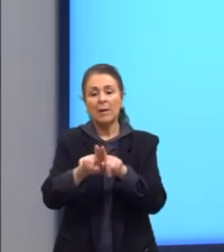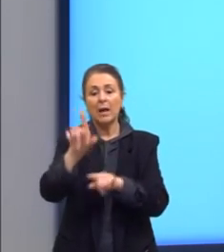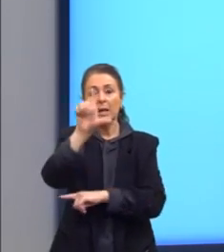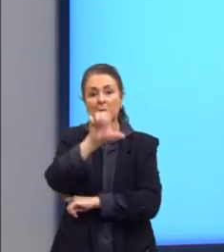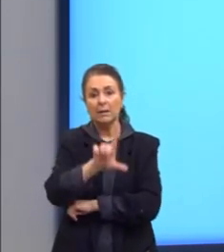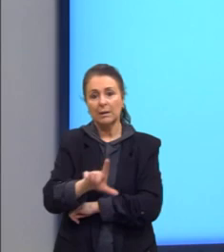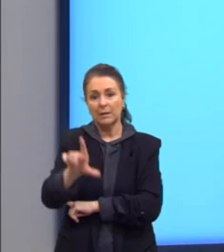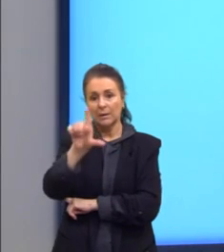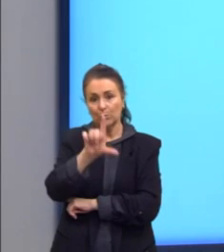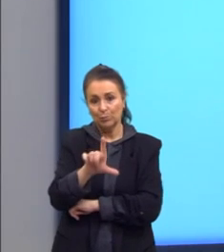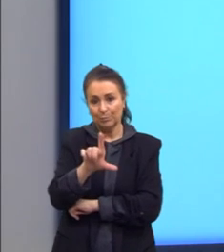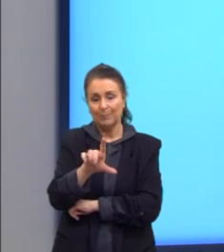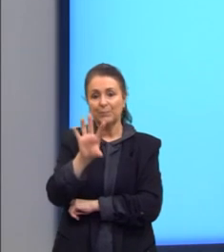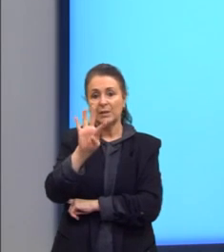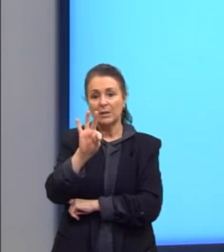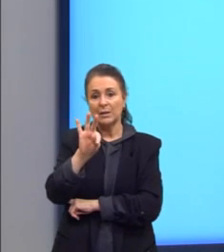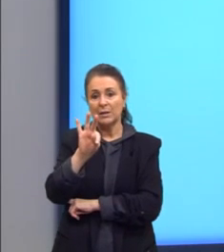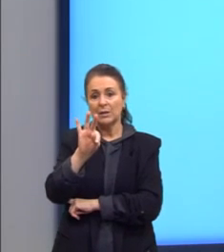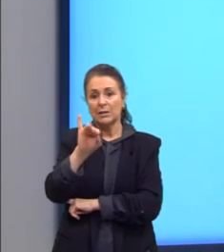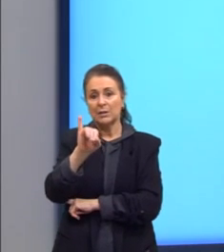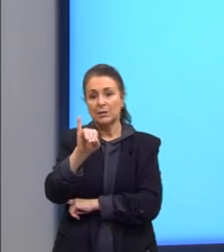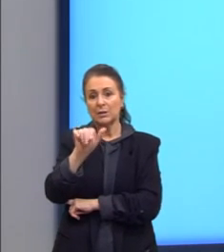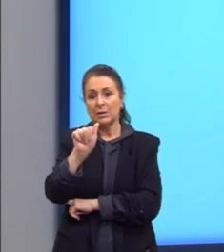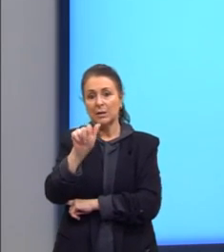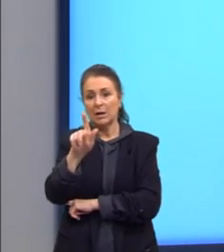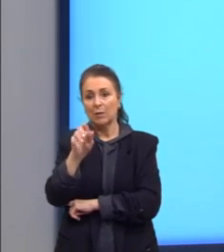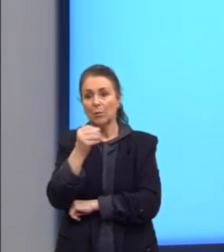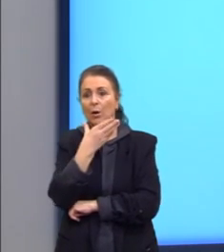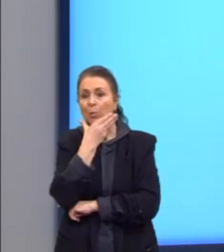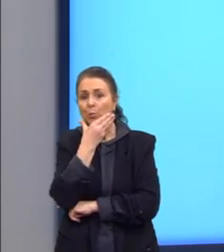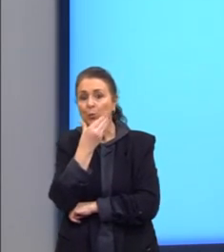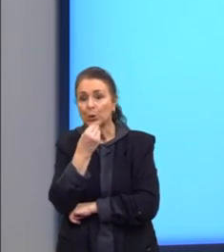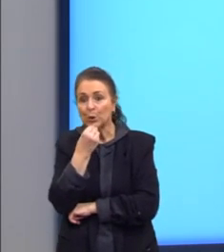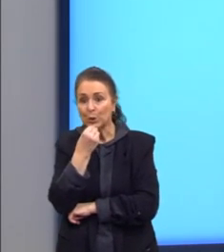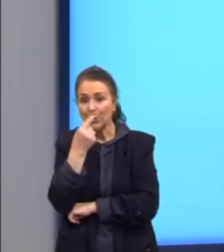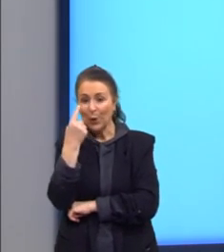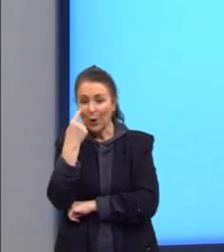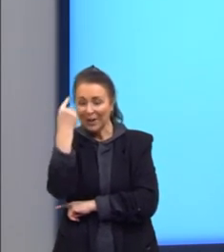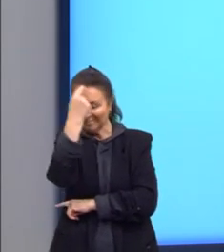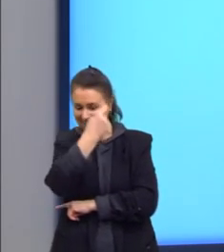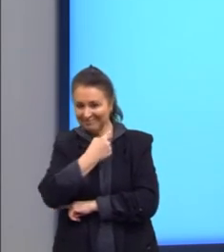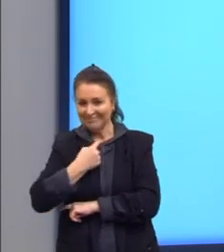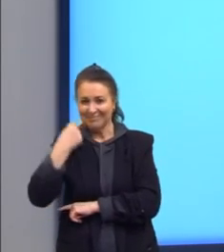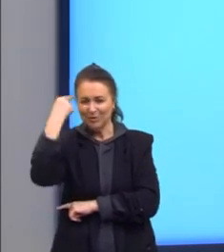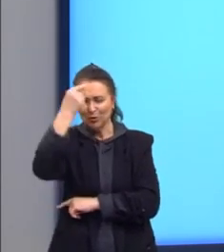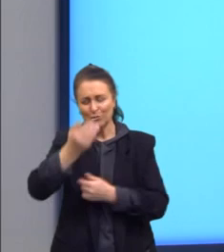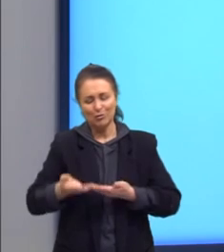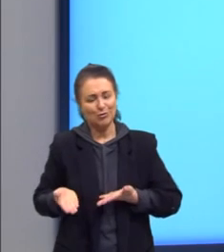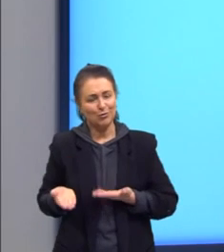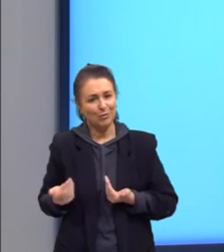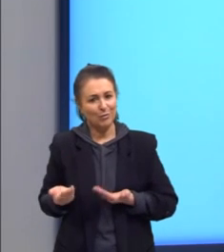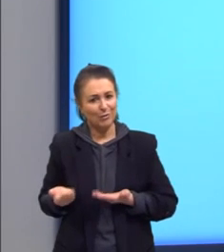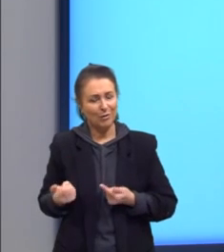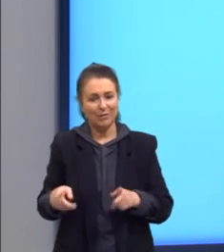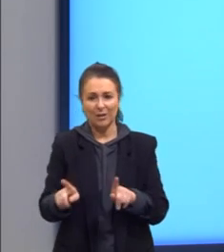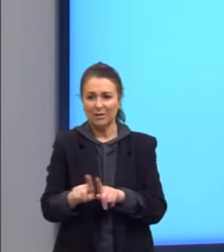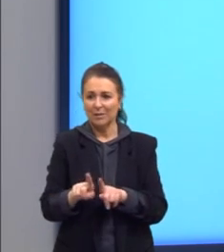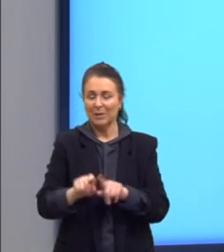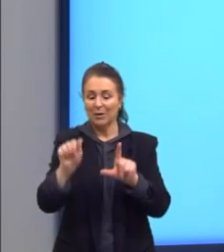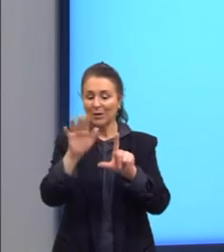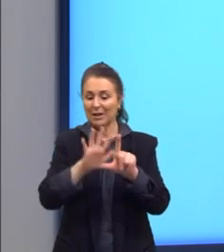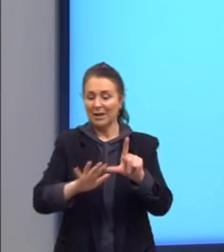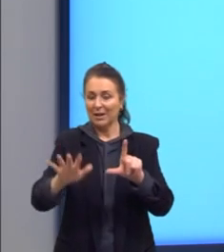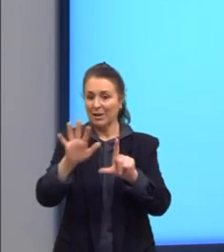o Tiago, que é um menino, vocês podem ver ali pela carinha dele, ele é um menino novinho. Também aqui o QR